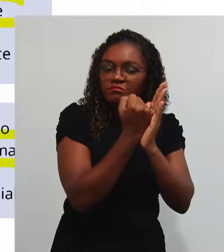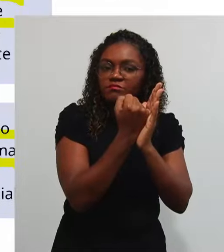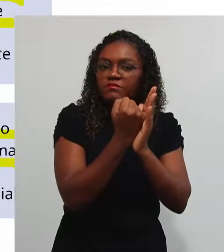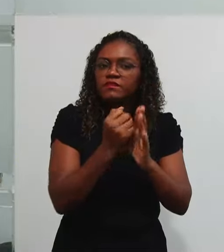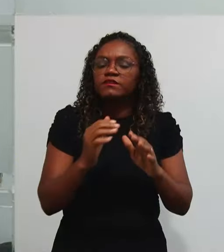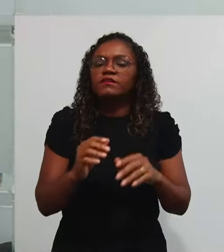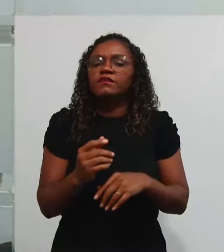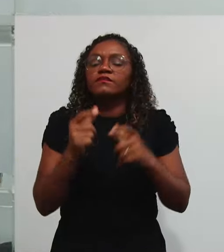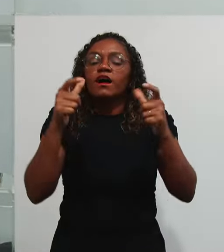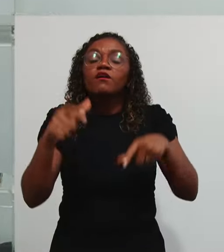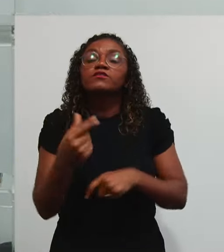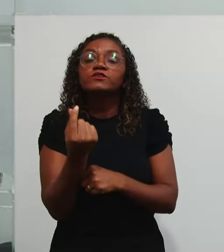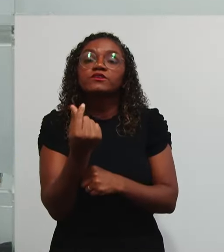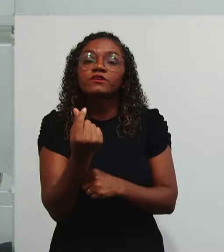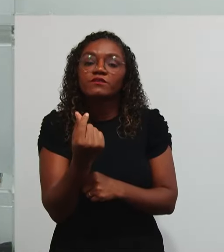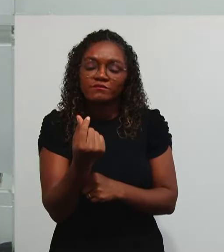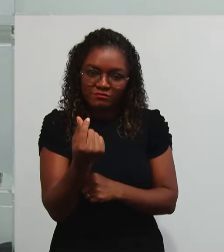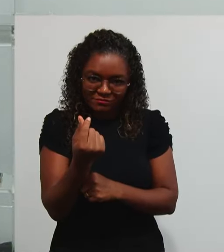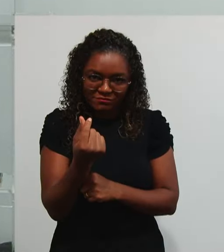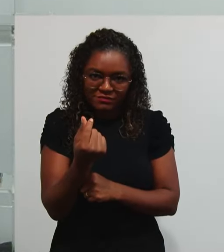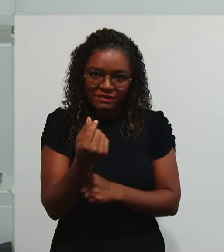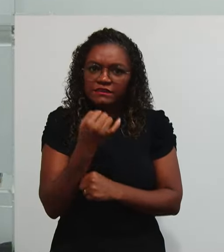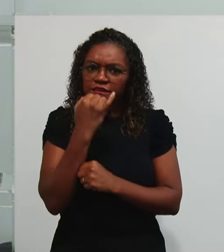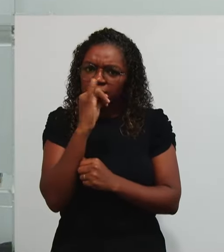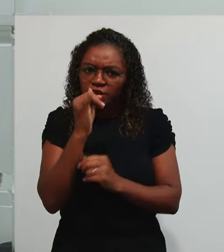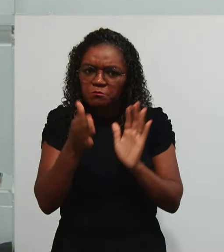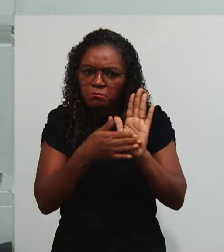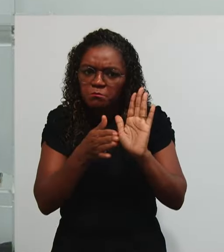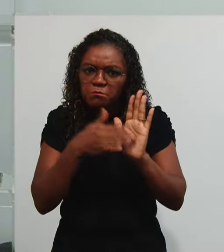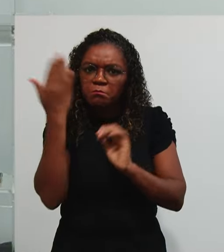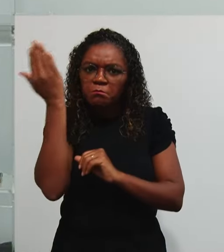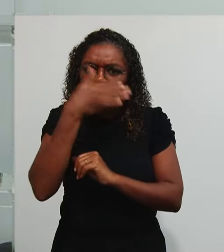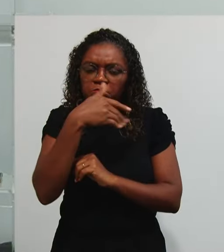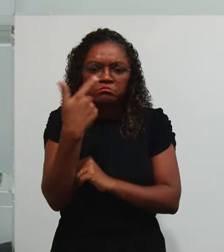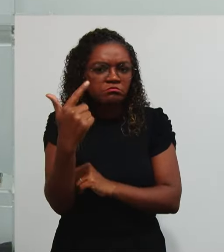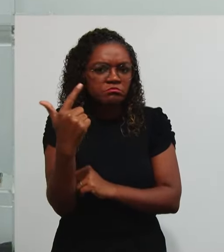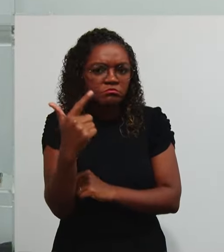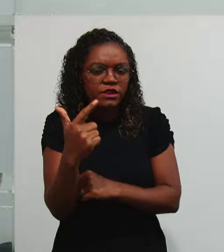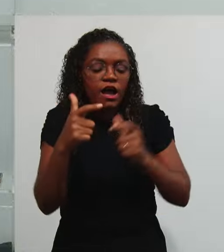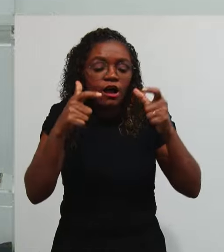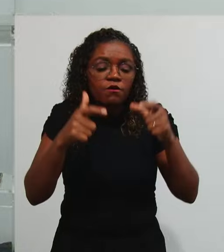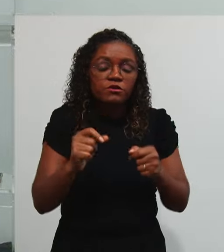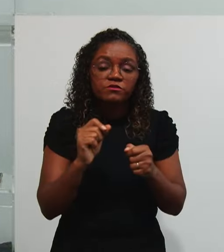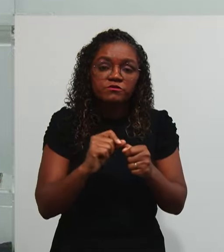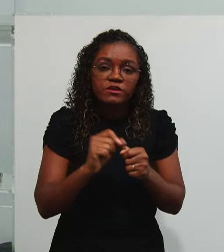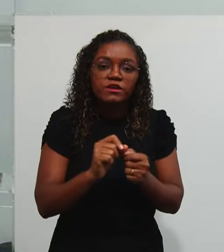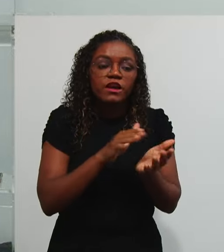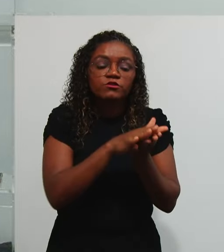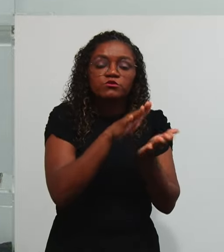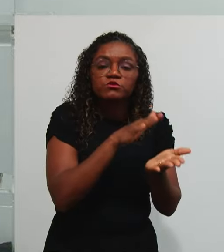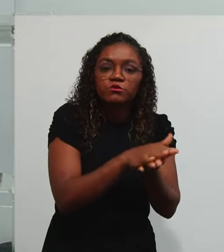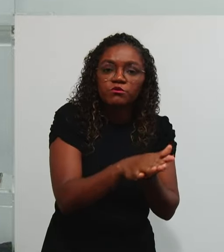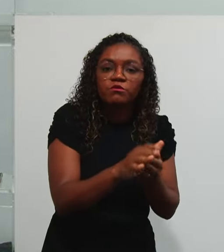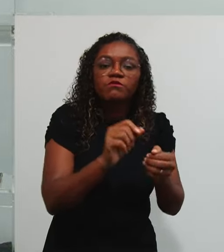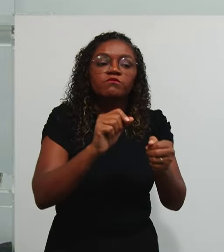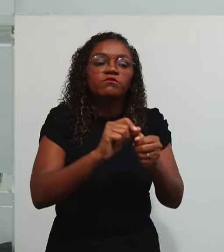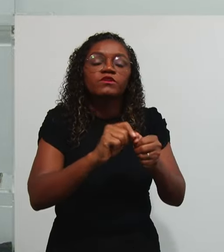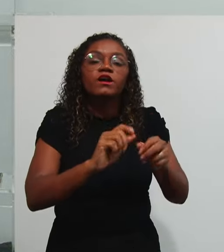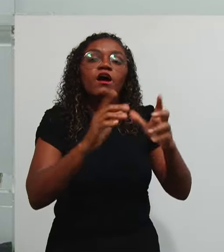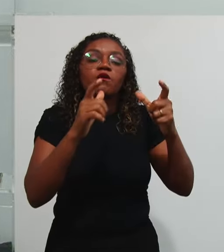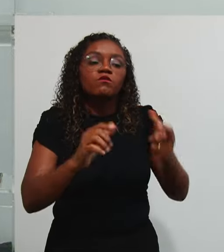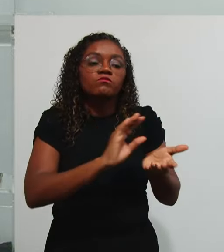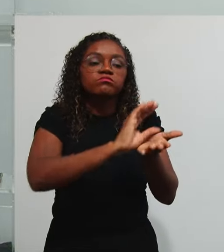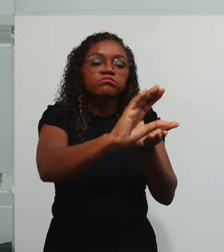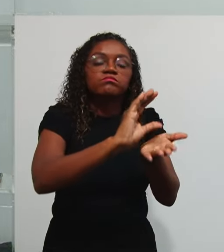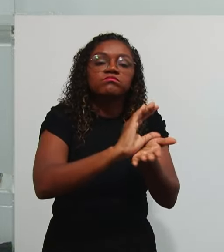Cadê o dinheiro Que estava aqui Se não foi prestado Contas O que foi aplicado Nesse Nesse recurso Para onde que ele